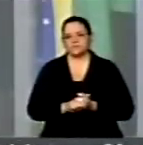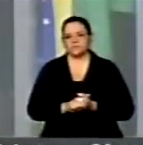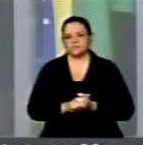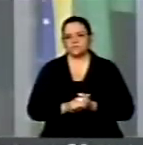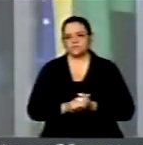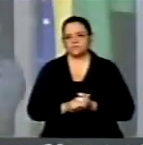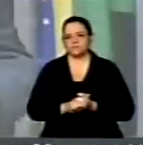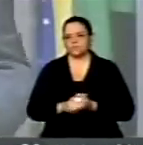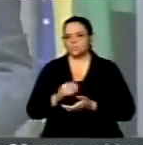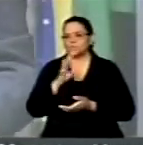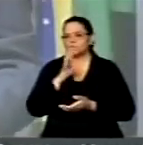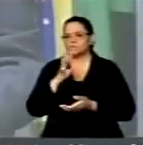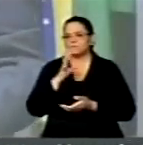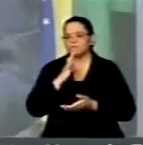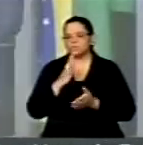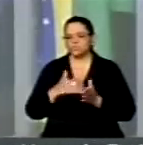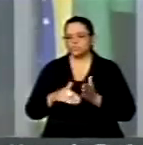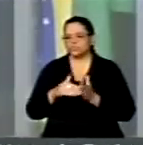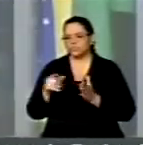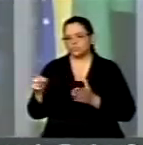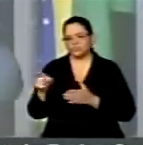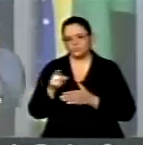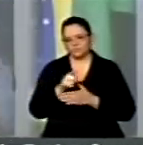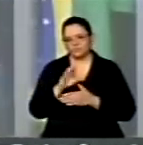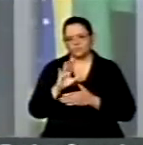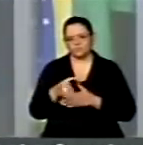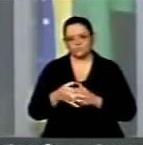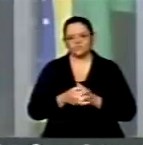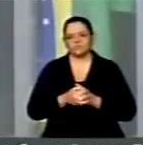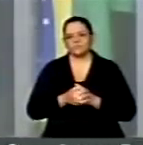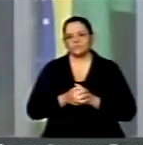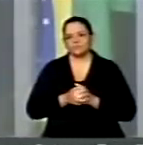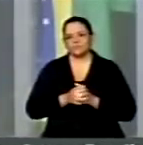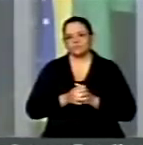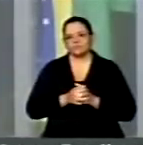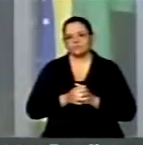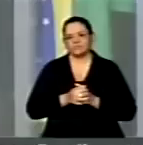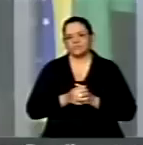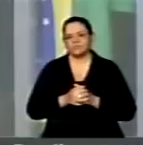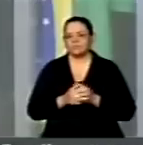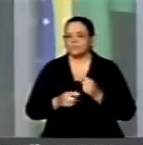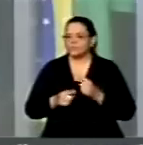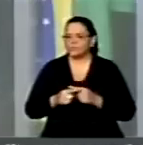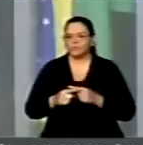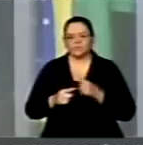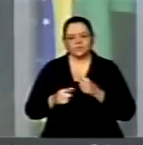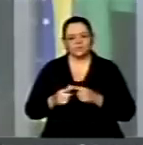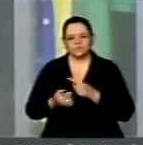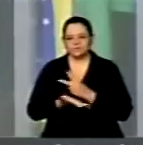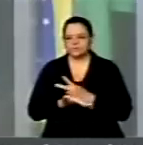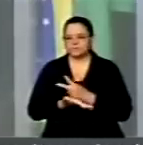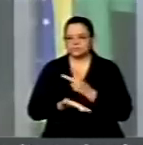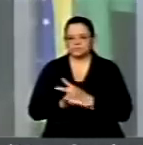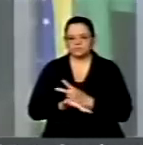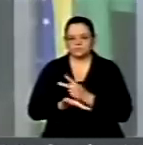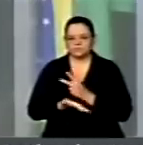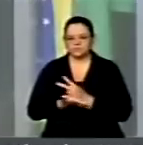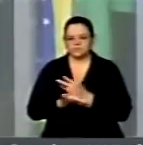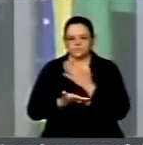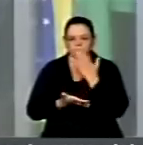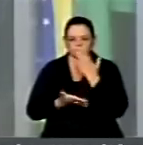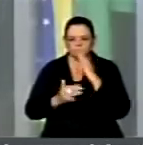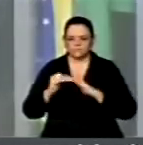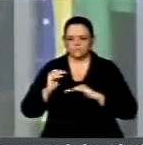é do conhecimento de todos. E se é do conhecimento de todos, por que incidimos nisso? Por que